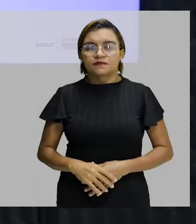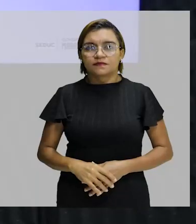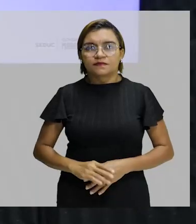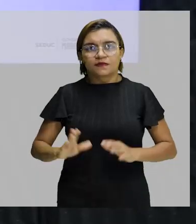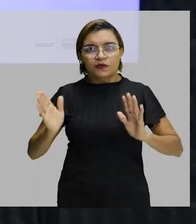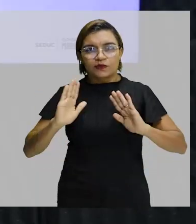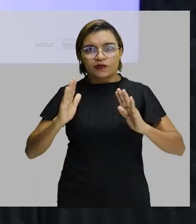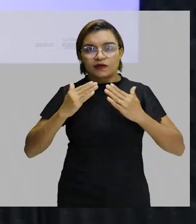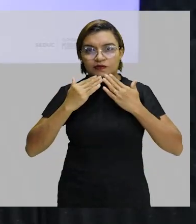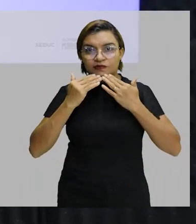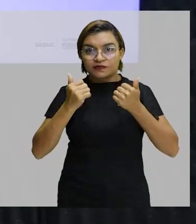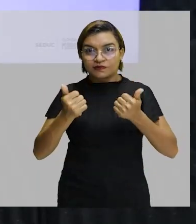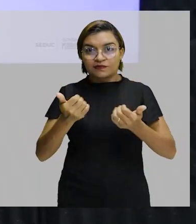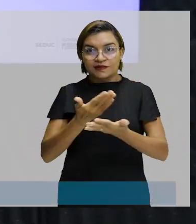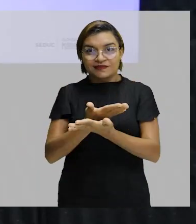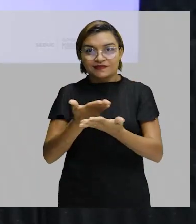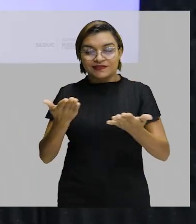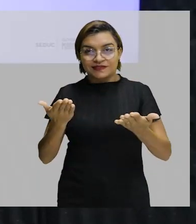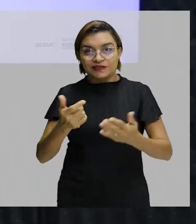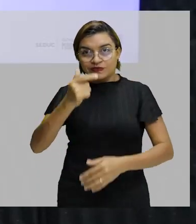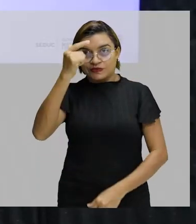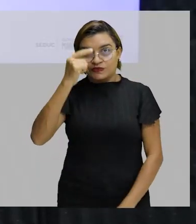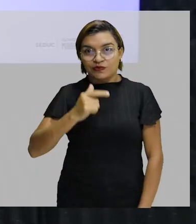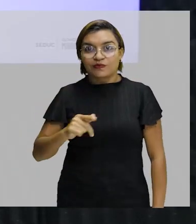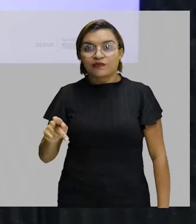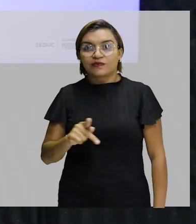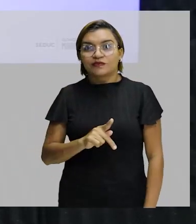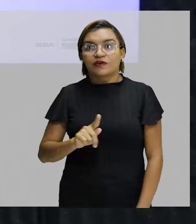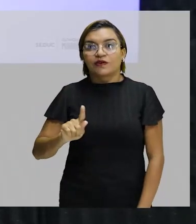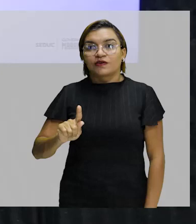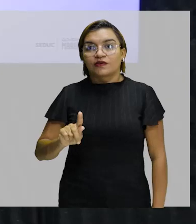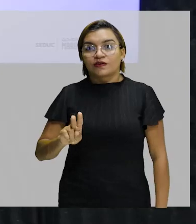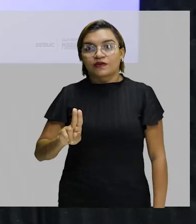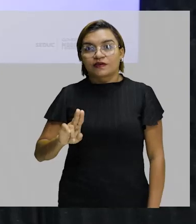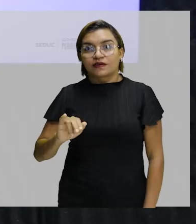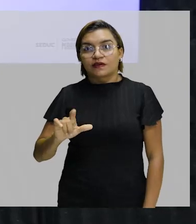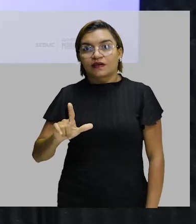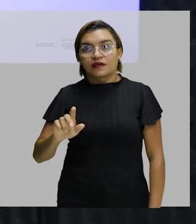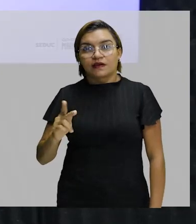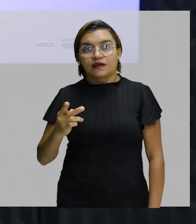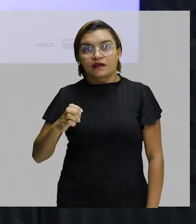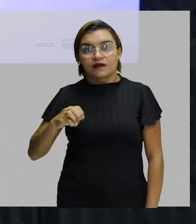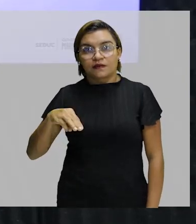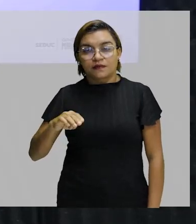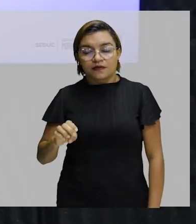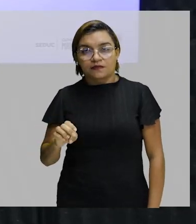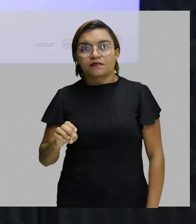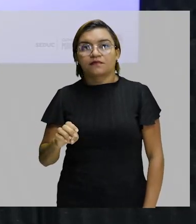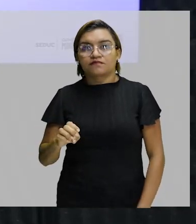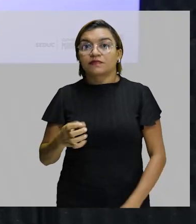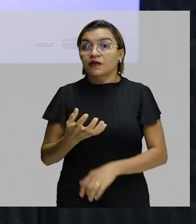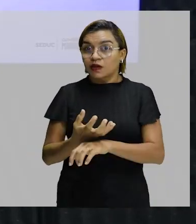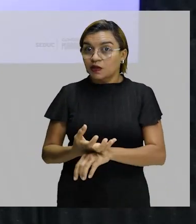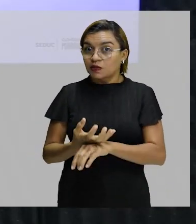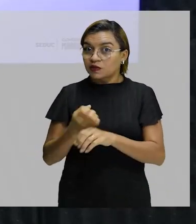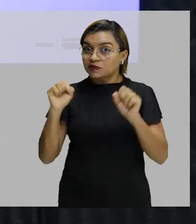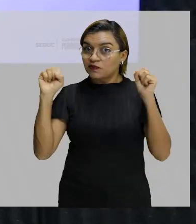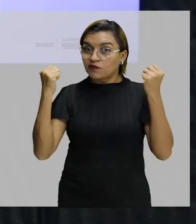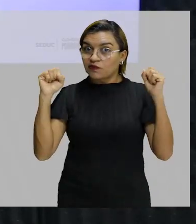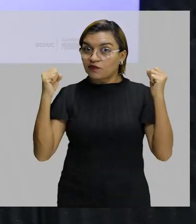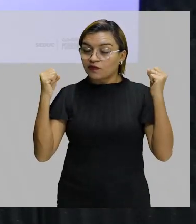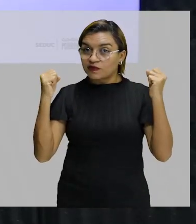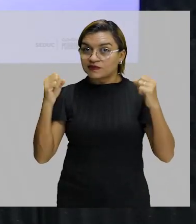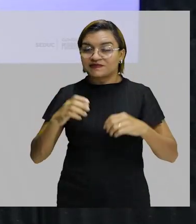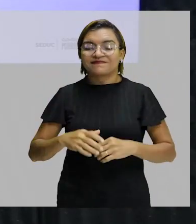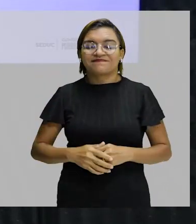Olá, galerinha, tudo bem com vocês? Guilherme Campos aqui, professor de Educação Física da Rede Estadual do Maranhão. E nessa aula de